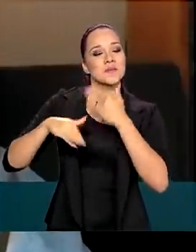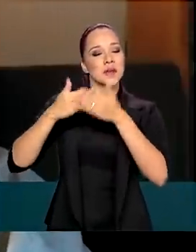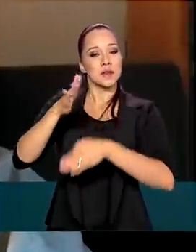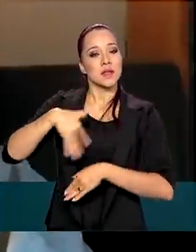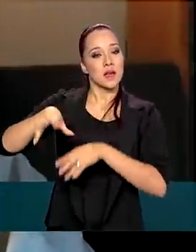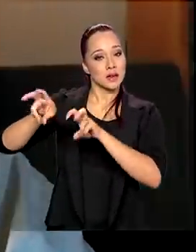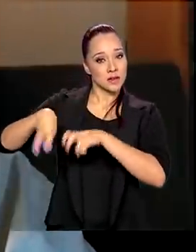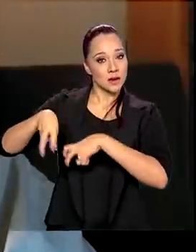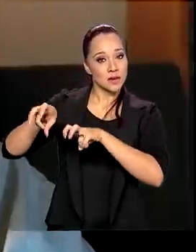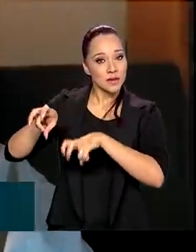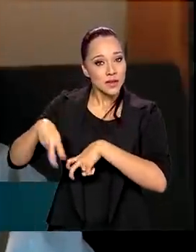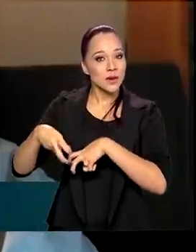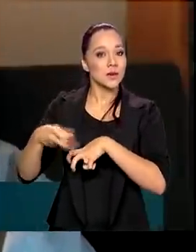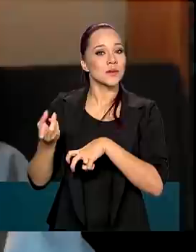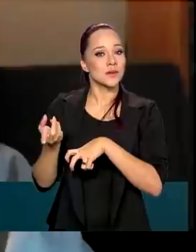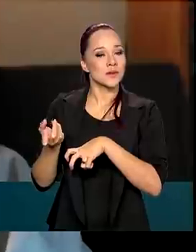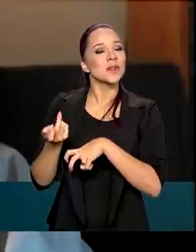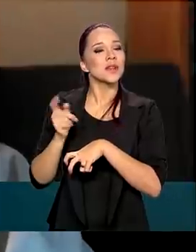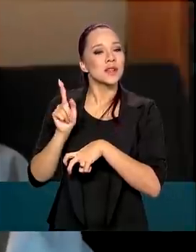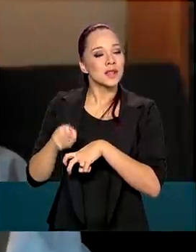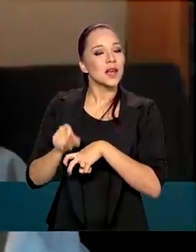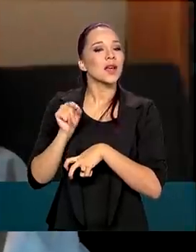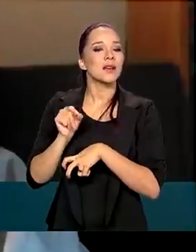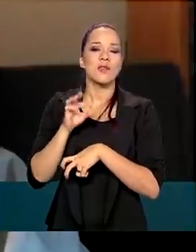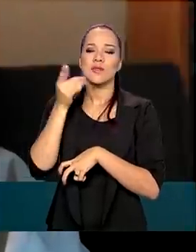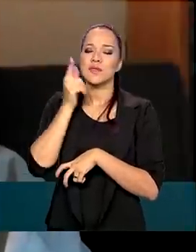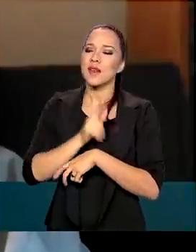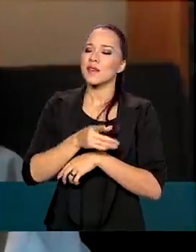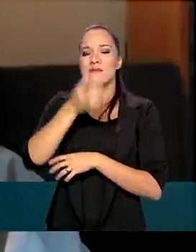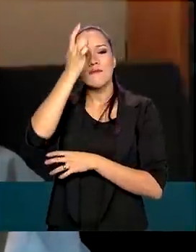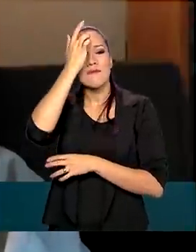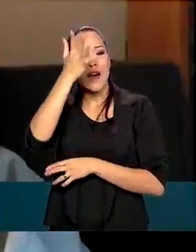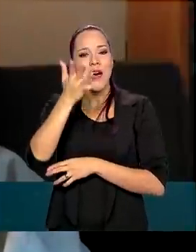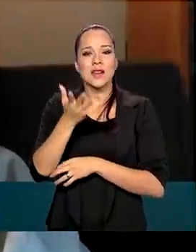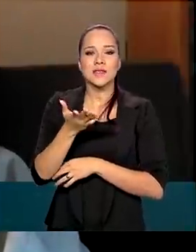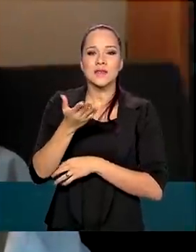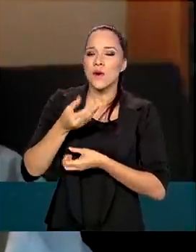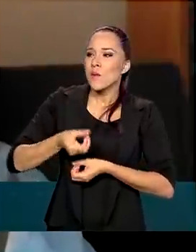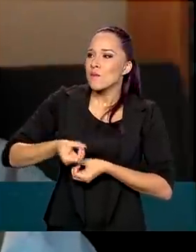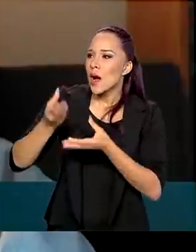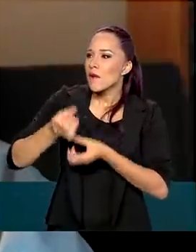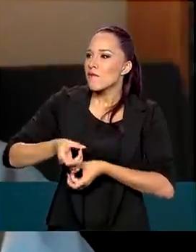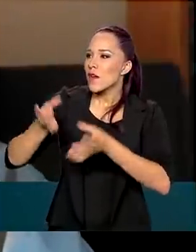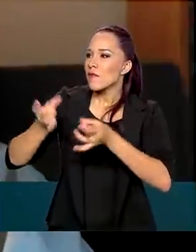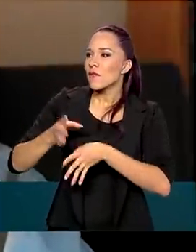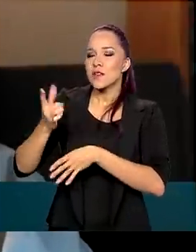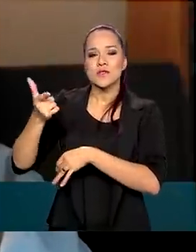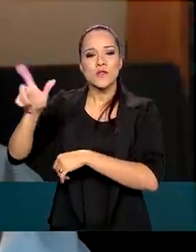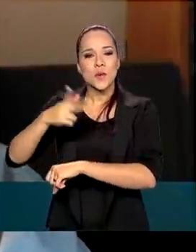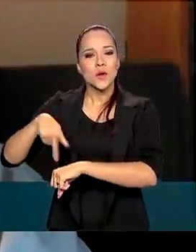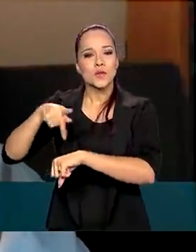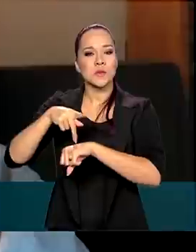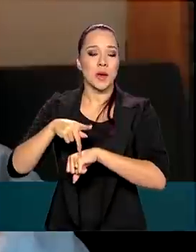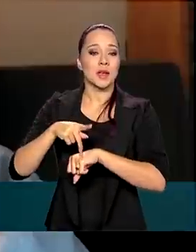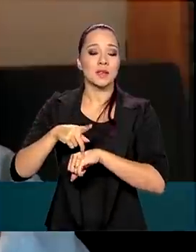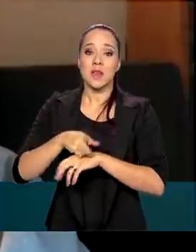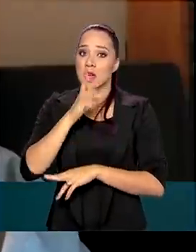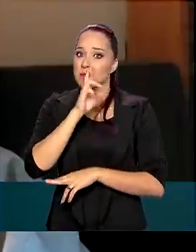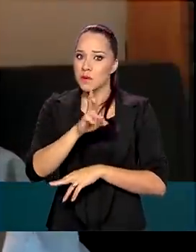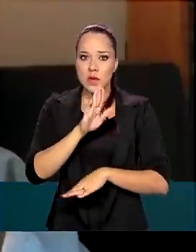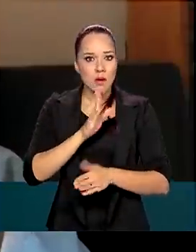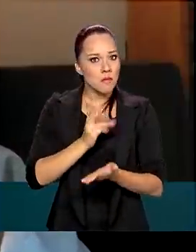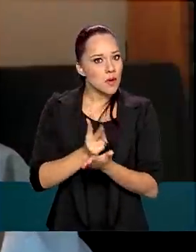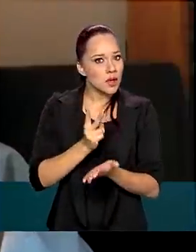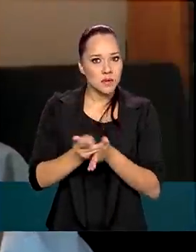agronegócio, que responde com facilidade à demanda internacional e respondeu em pleno período